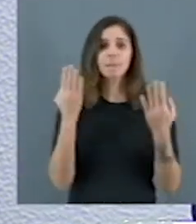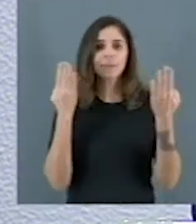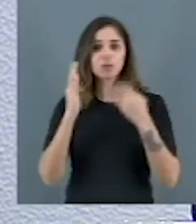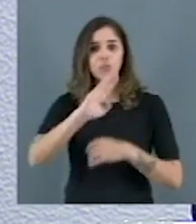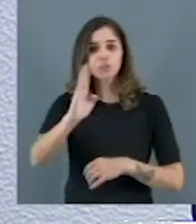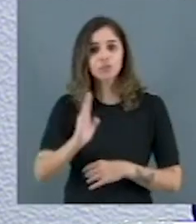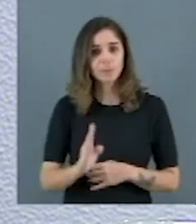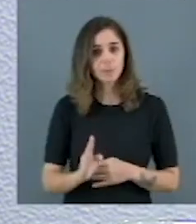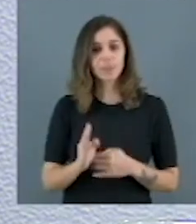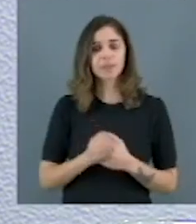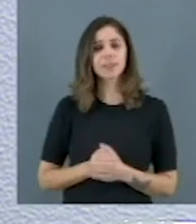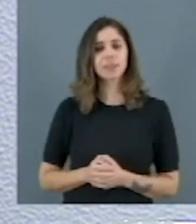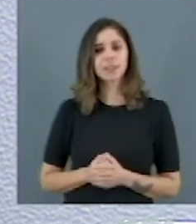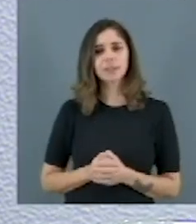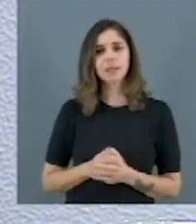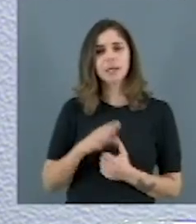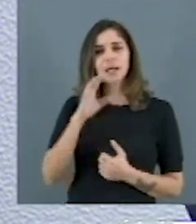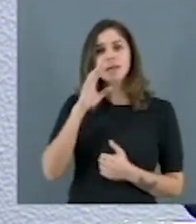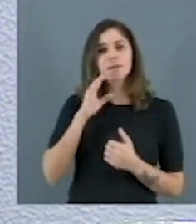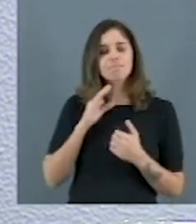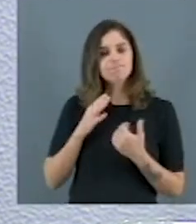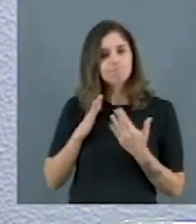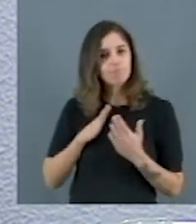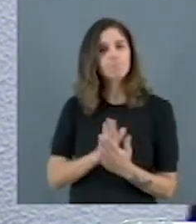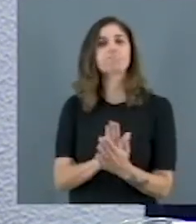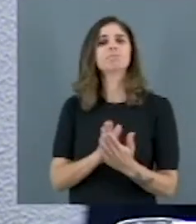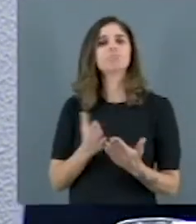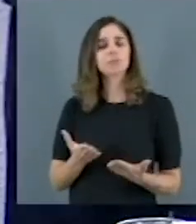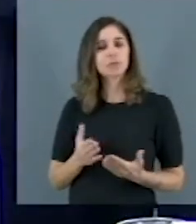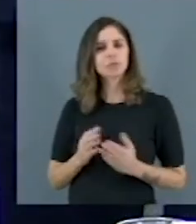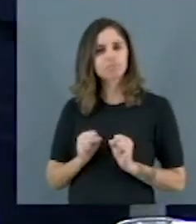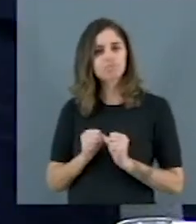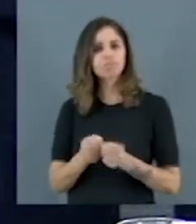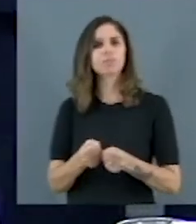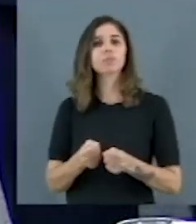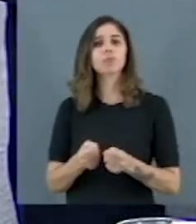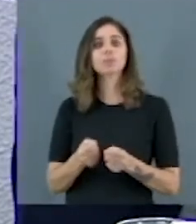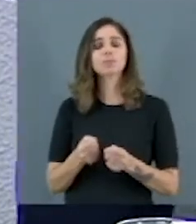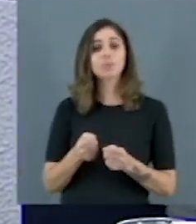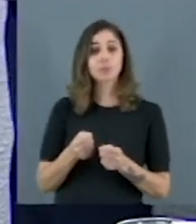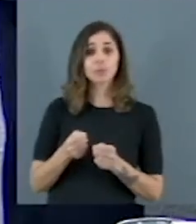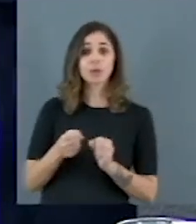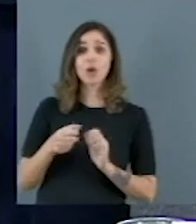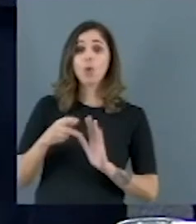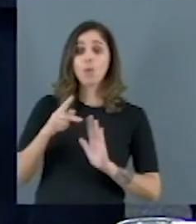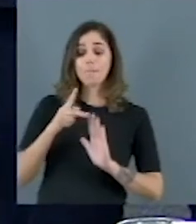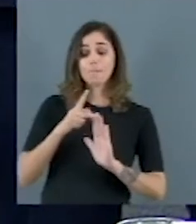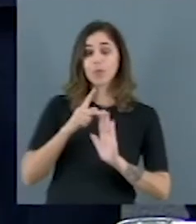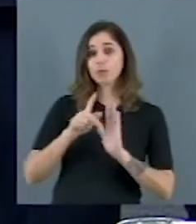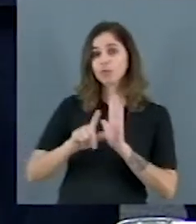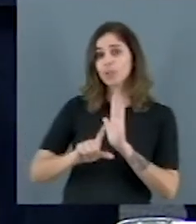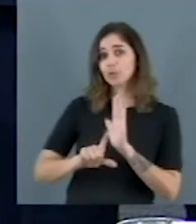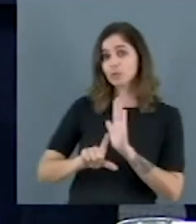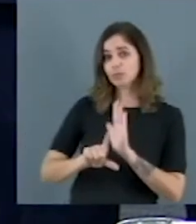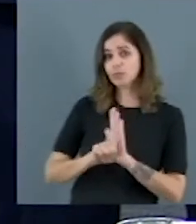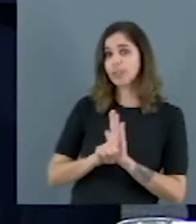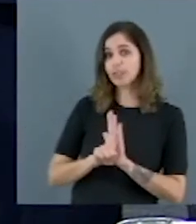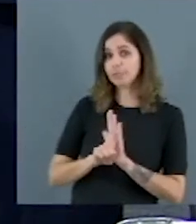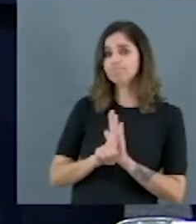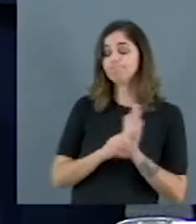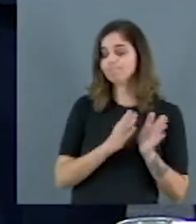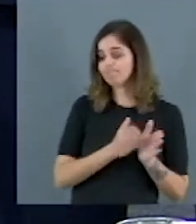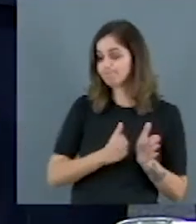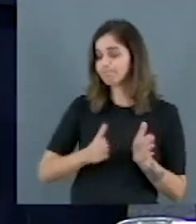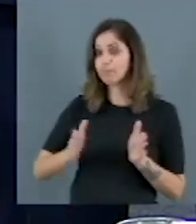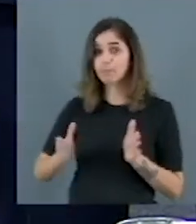enfrentou com muita força a tramitação de um projeto de lei que tivemos êxito no ano de